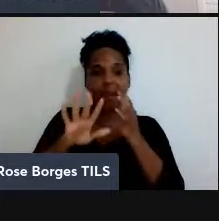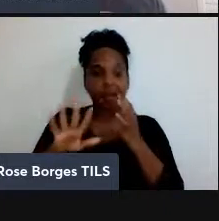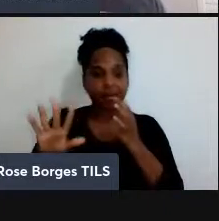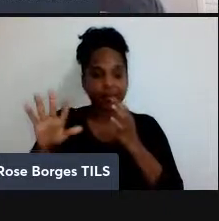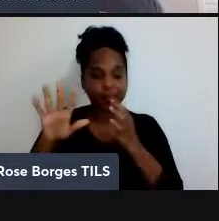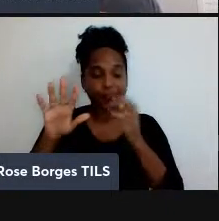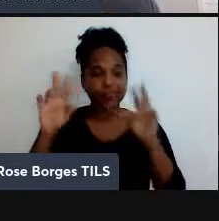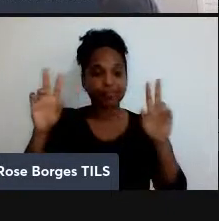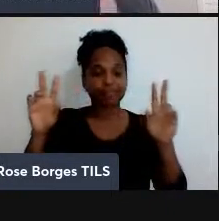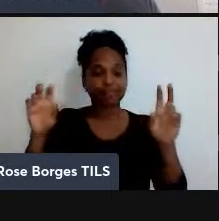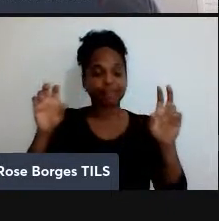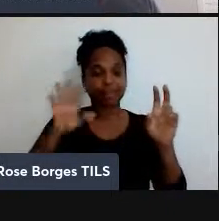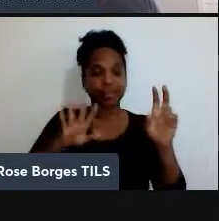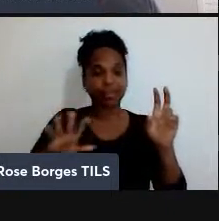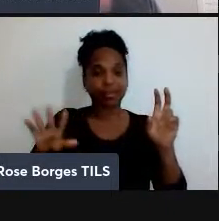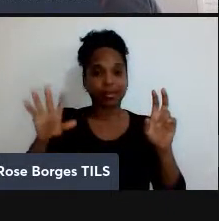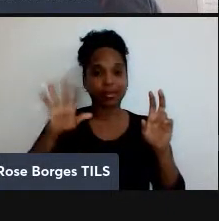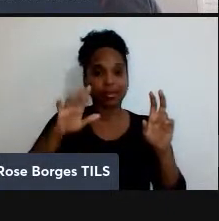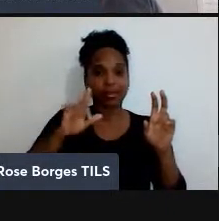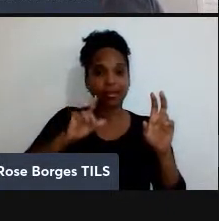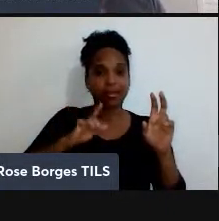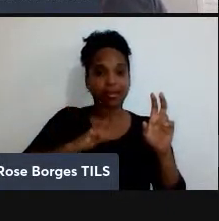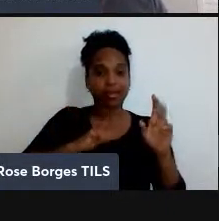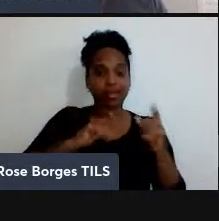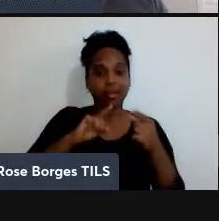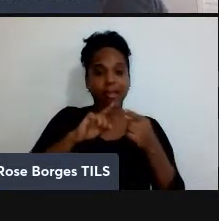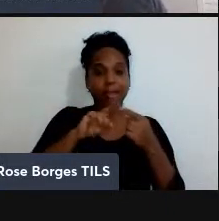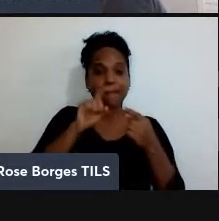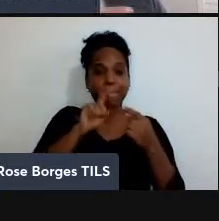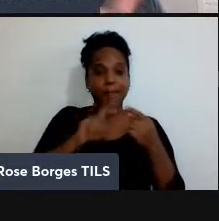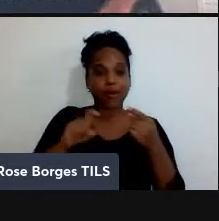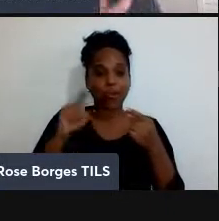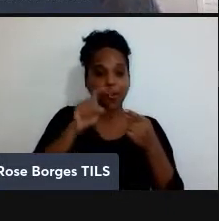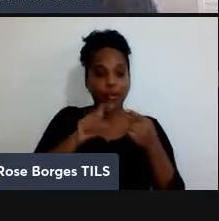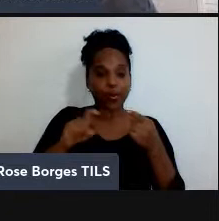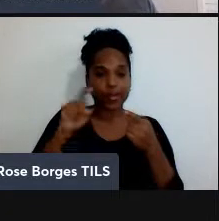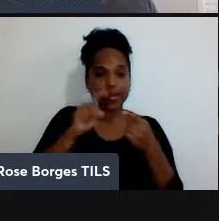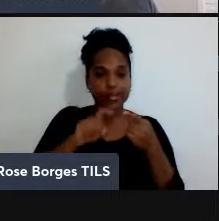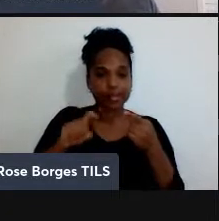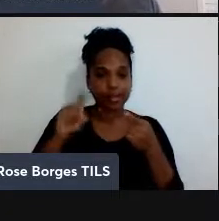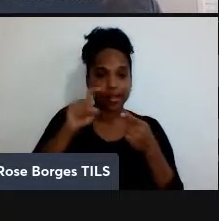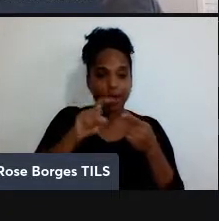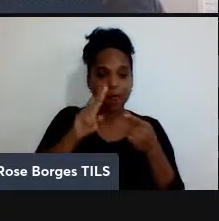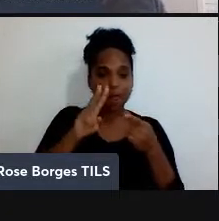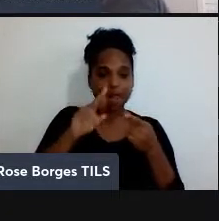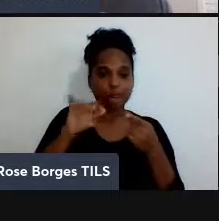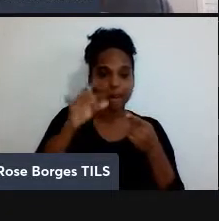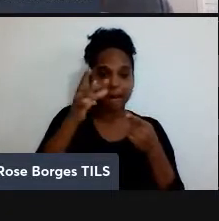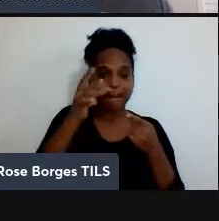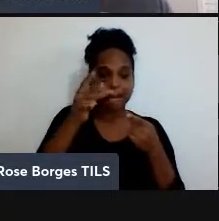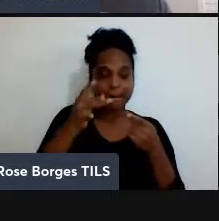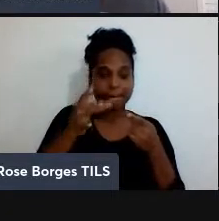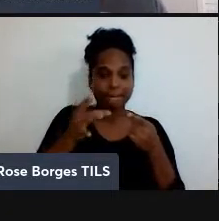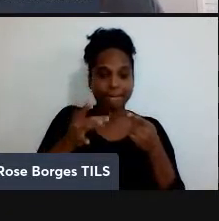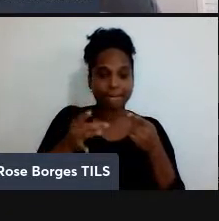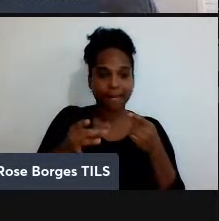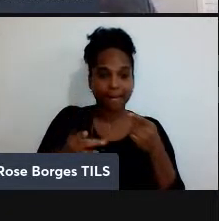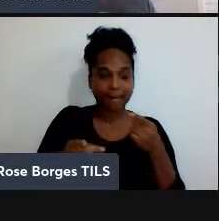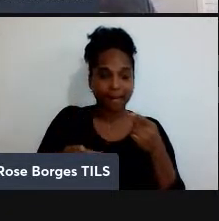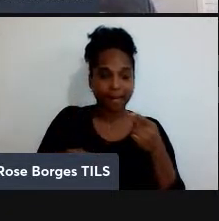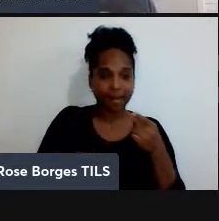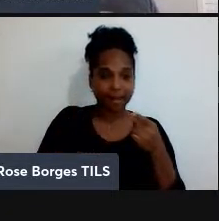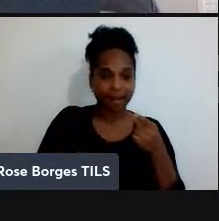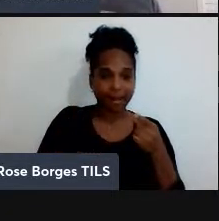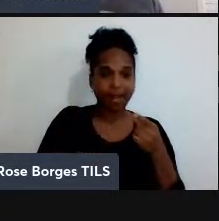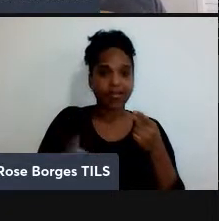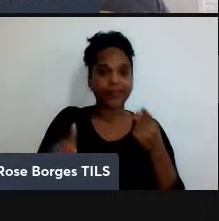a gente tem diferentes áreas. A gente tem, por exemplo, computação, algoritmos quânticos, que a gente vai explorar em um pouco mais detalhe mais à